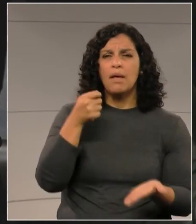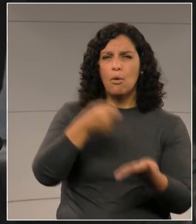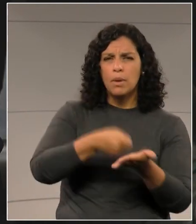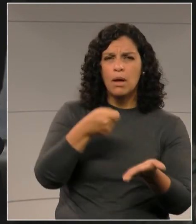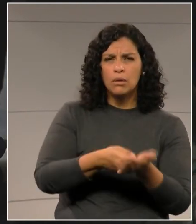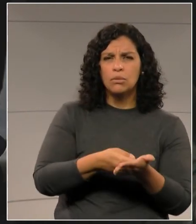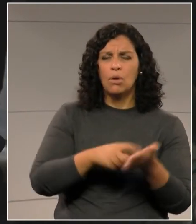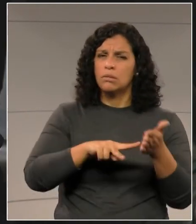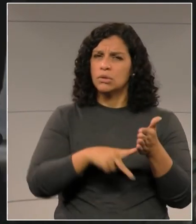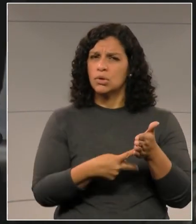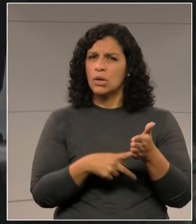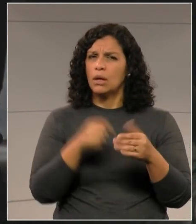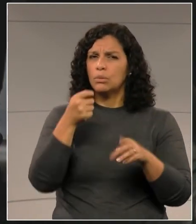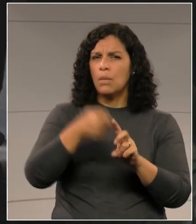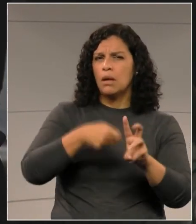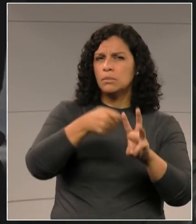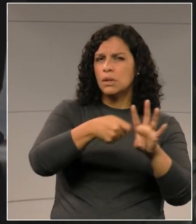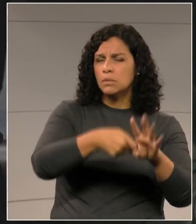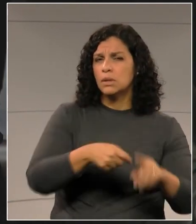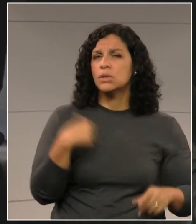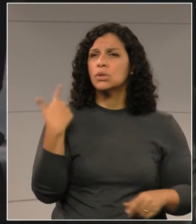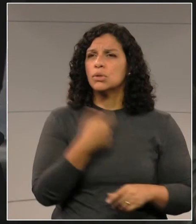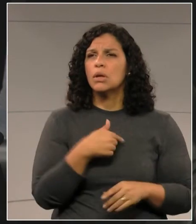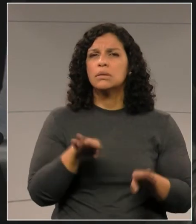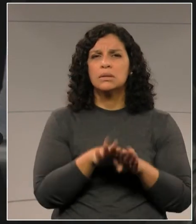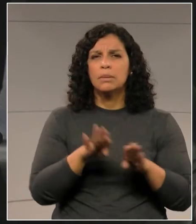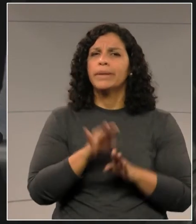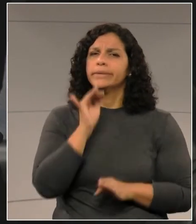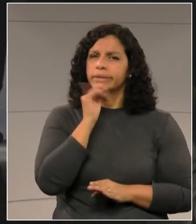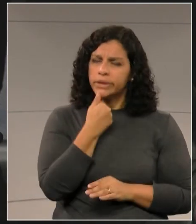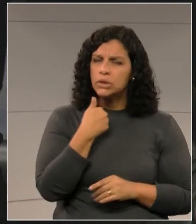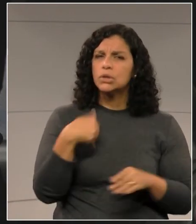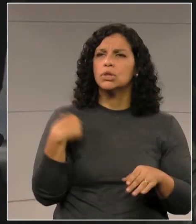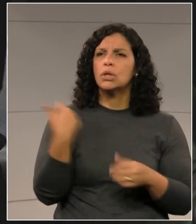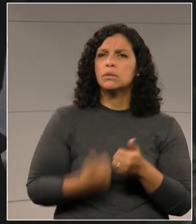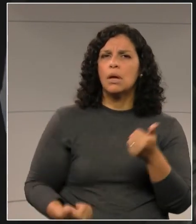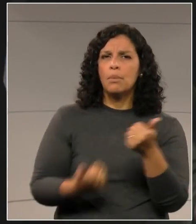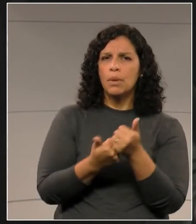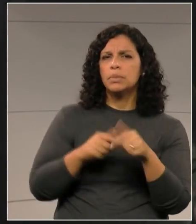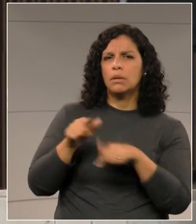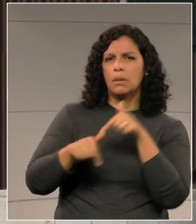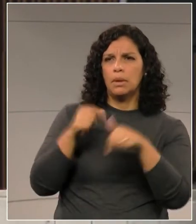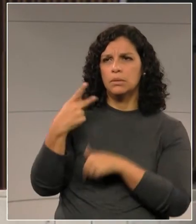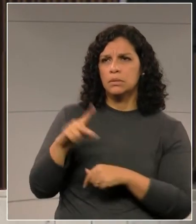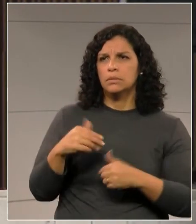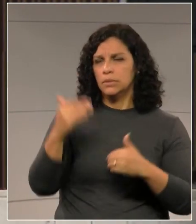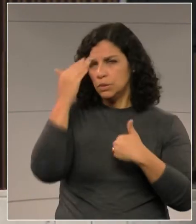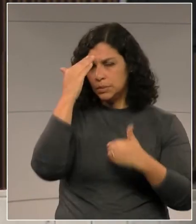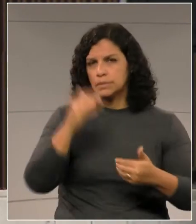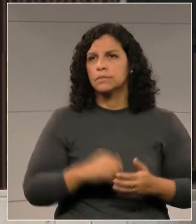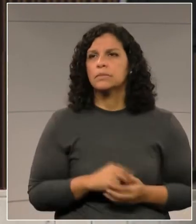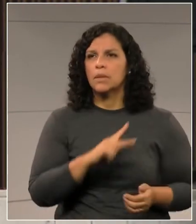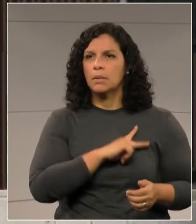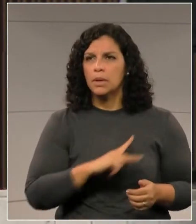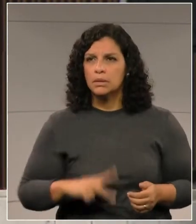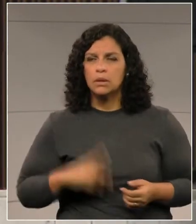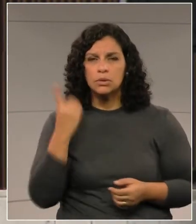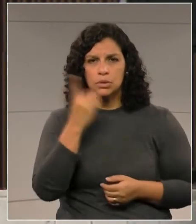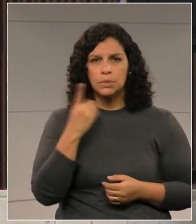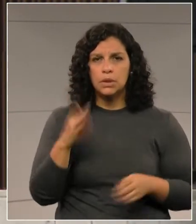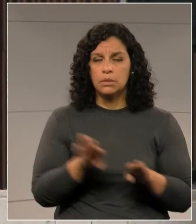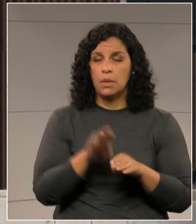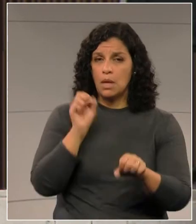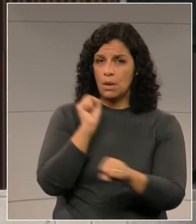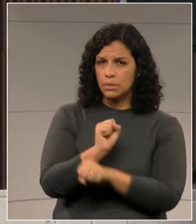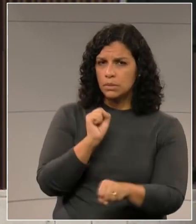a contribuição sindical. Lamentamos muito e estamos solidários, deputado Tadeu. Parabéns pelo seu trabalho. Obrigado, deputados. Senhor presidente e senhores deputados, eu